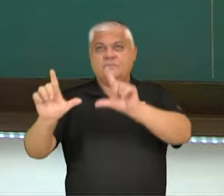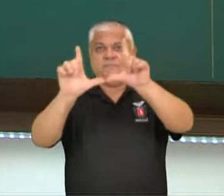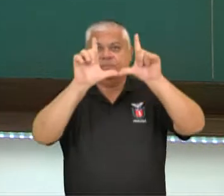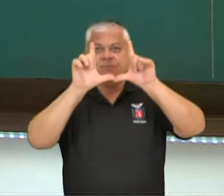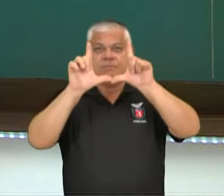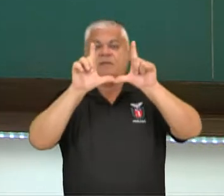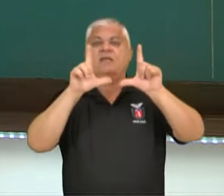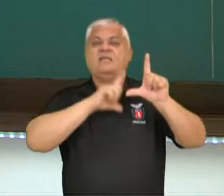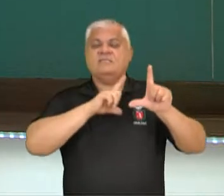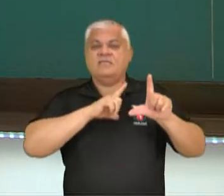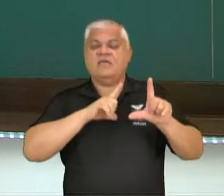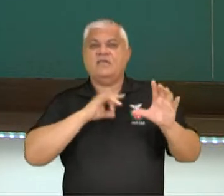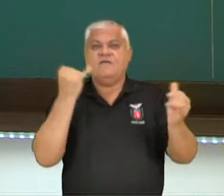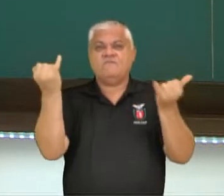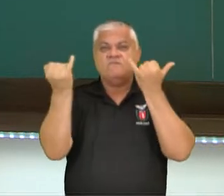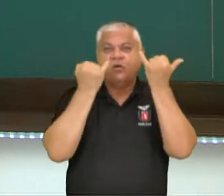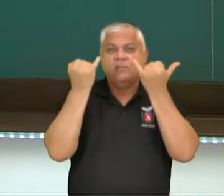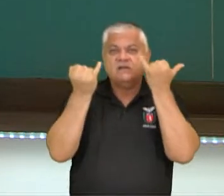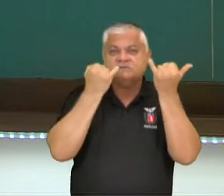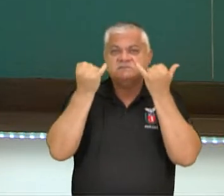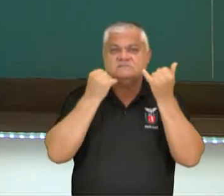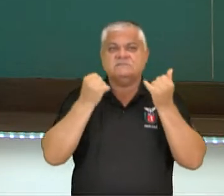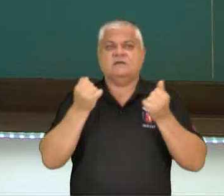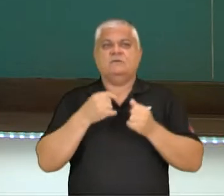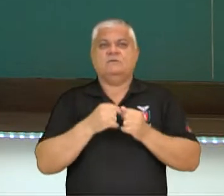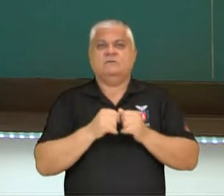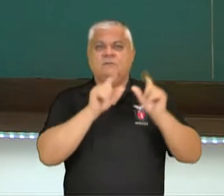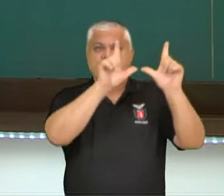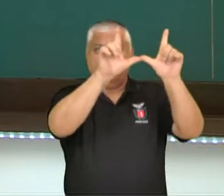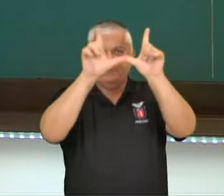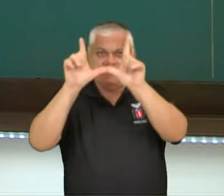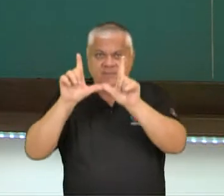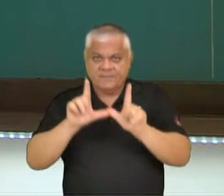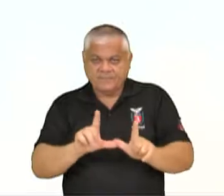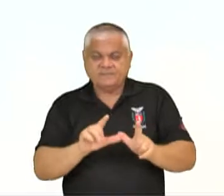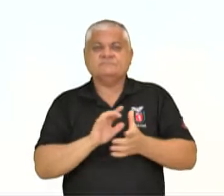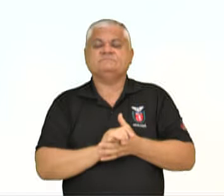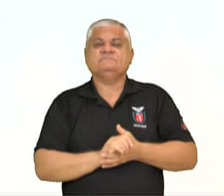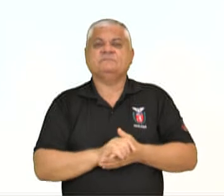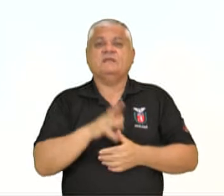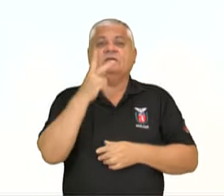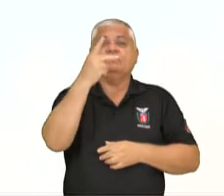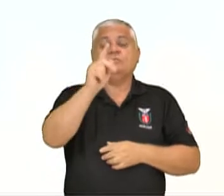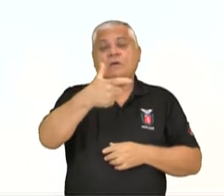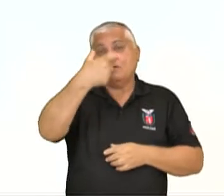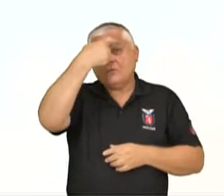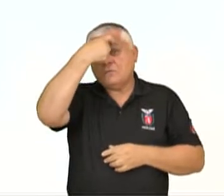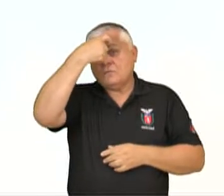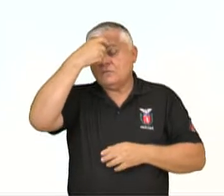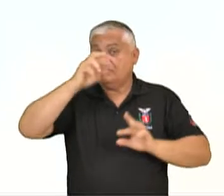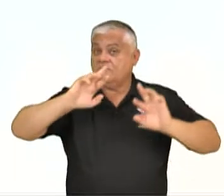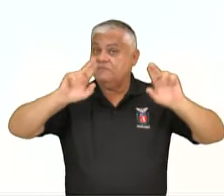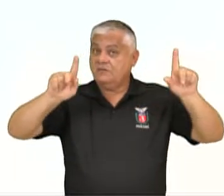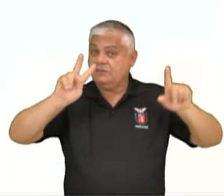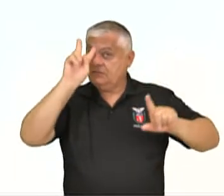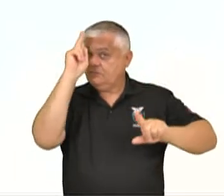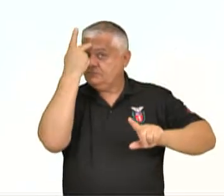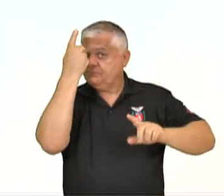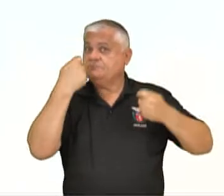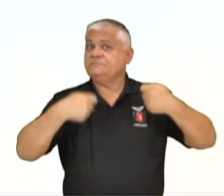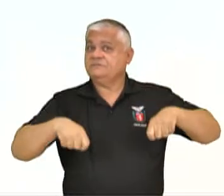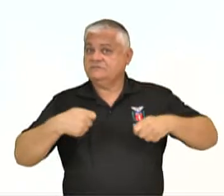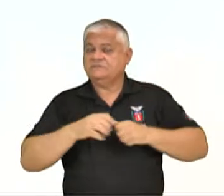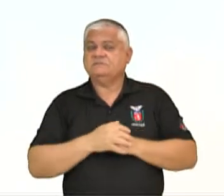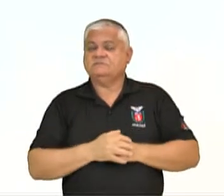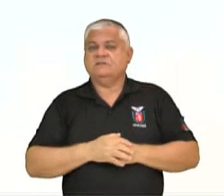informações em gráficos. O título, sua consciência faz a diferença. Então temos o